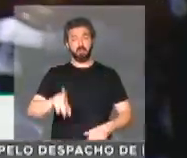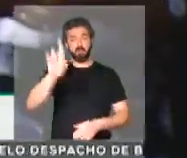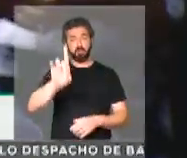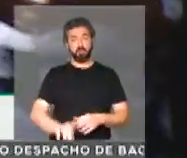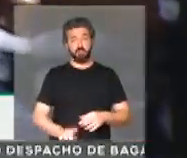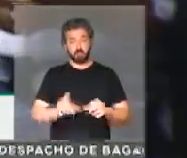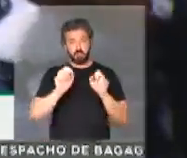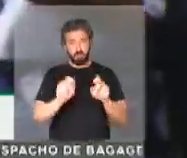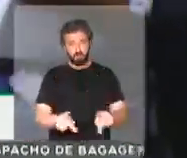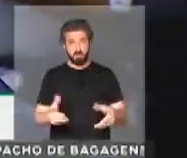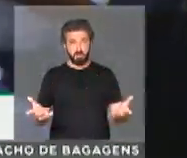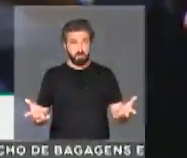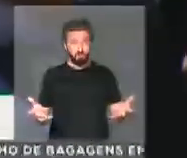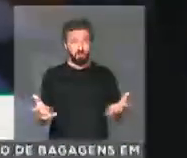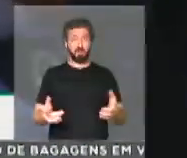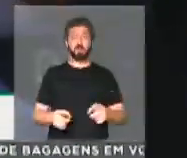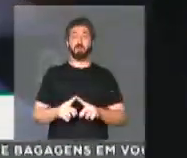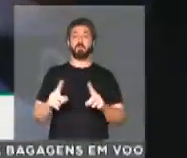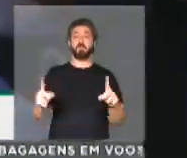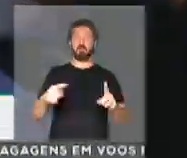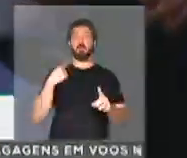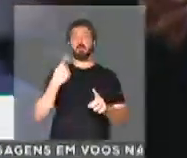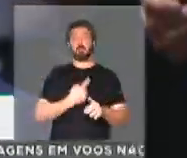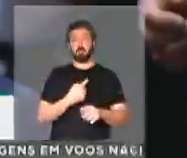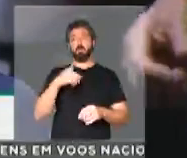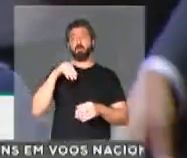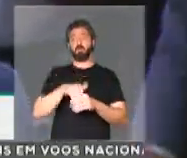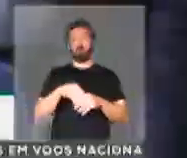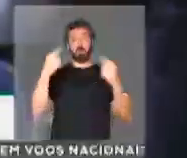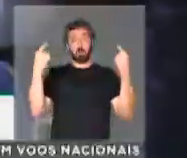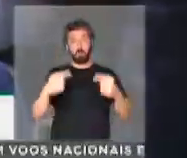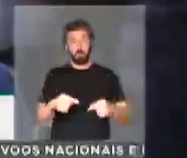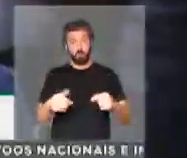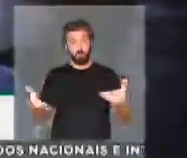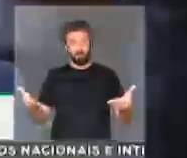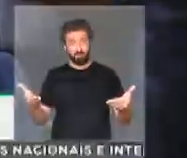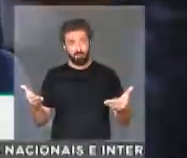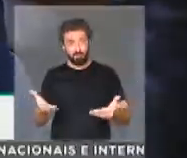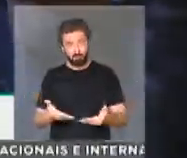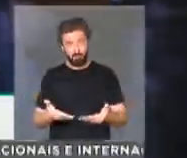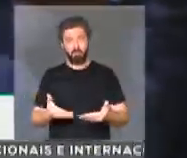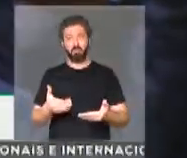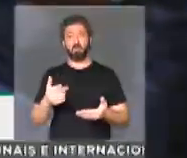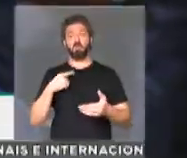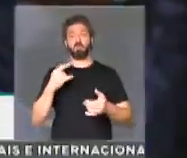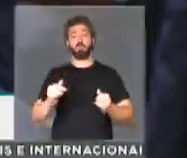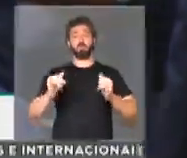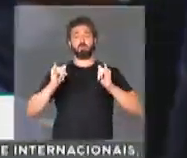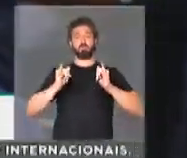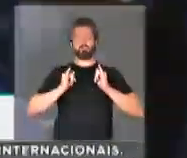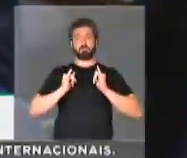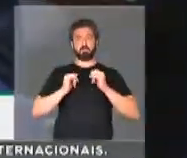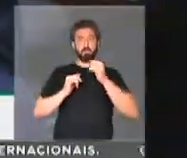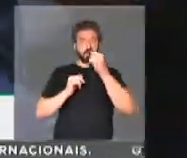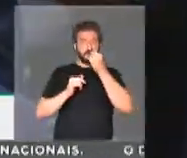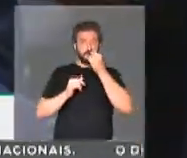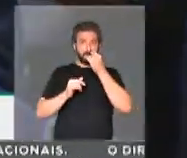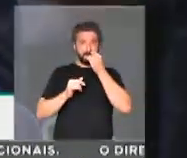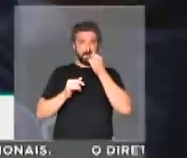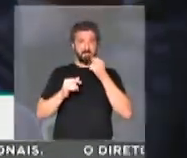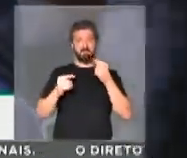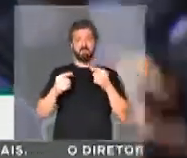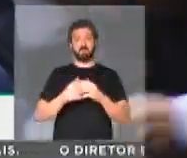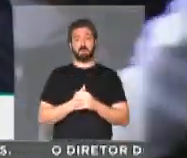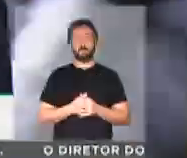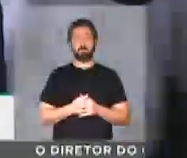com direito à aposentadoria. Mas nós vamos votar contra, nesse momento nos abstemos, nós vamos votar